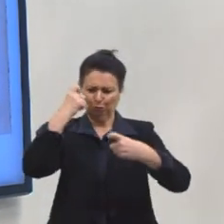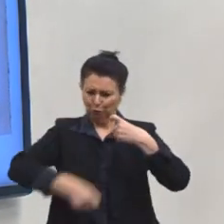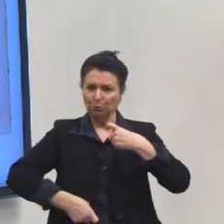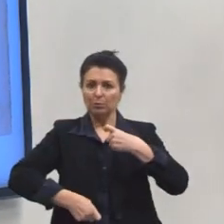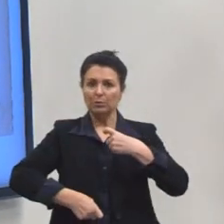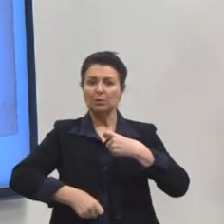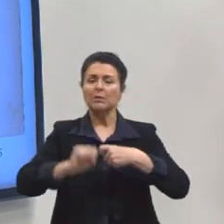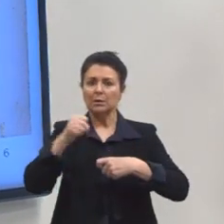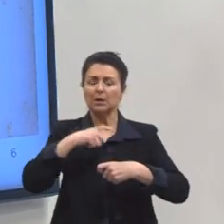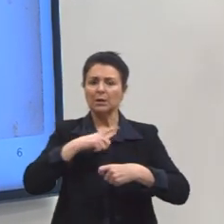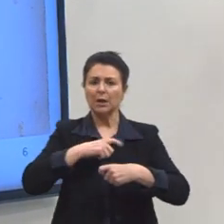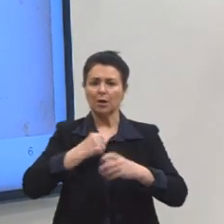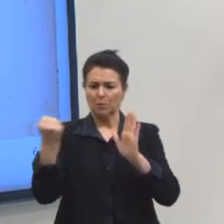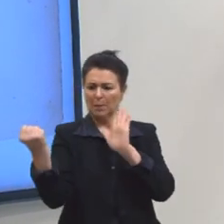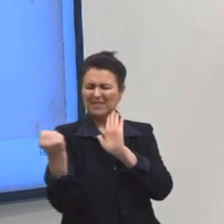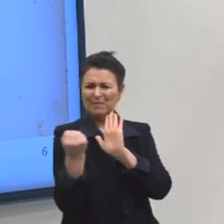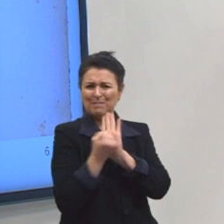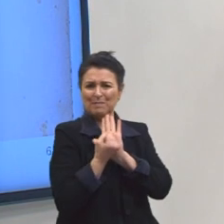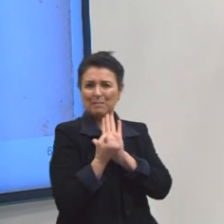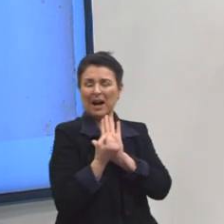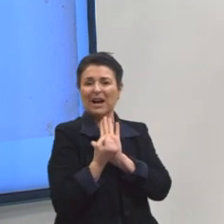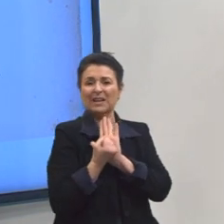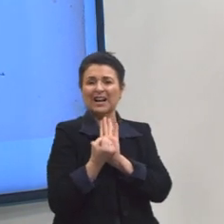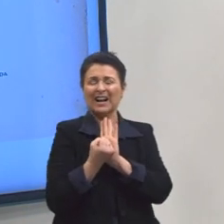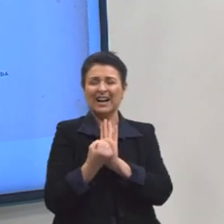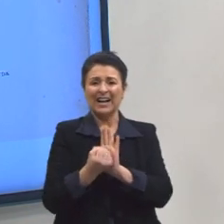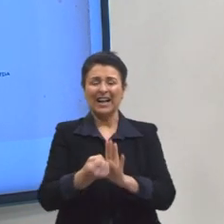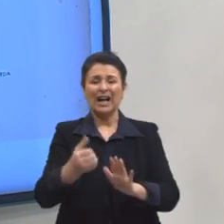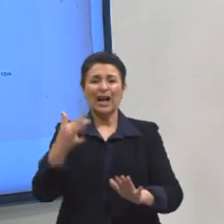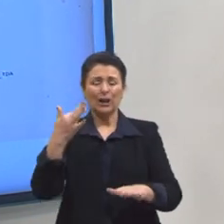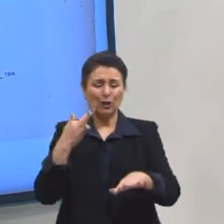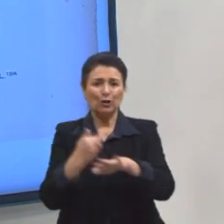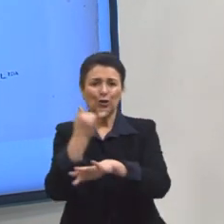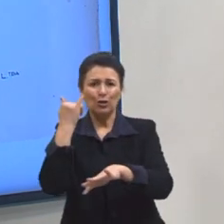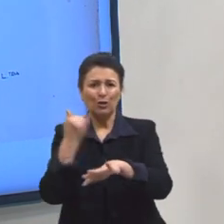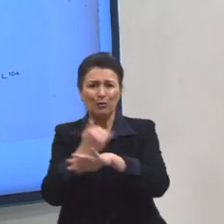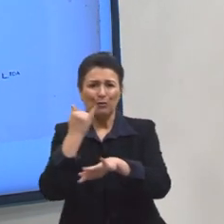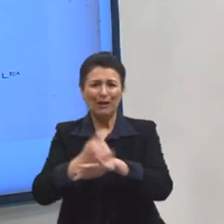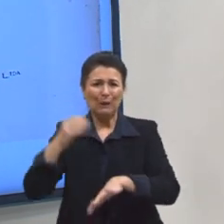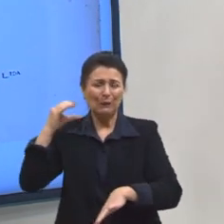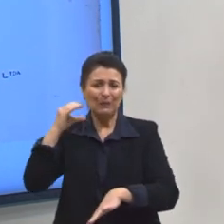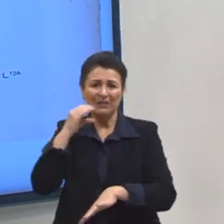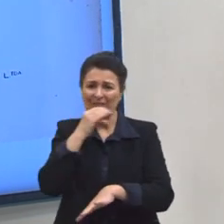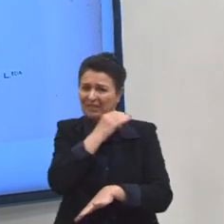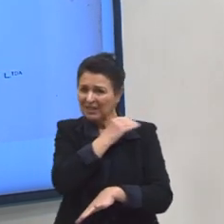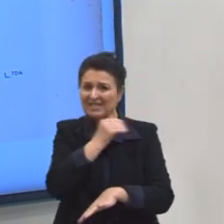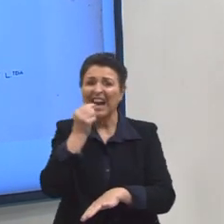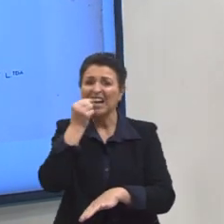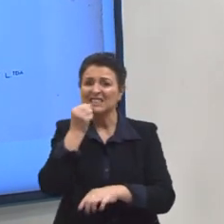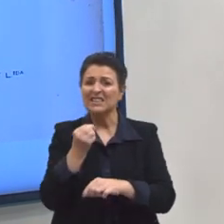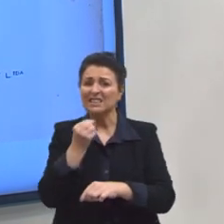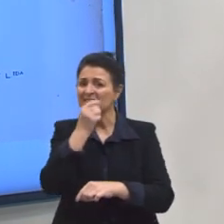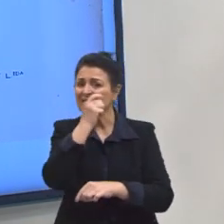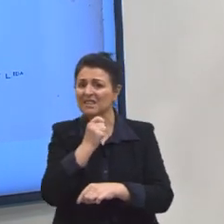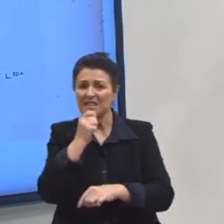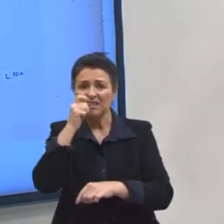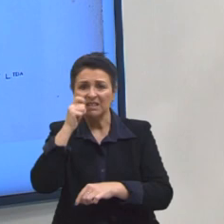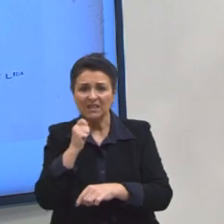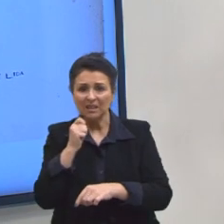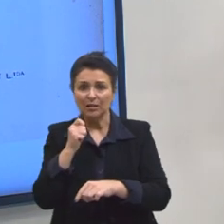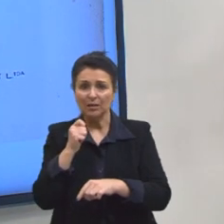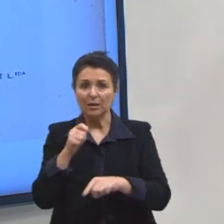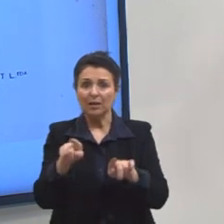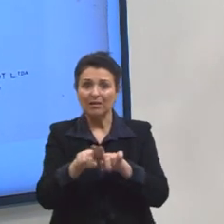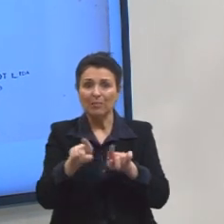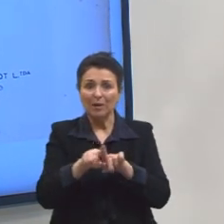marcados com ferro em brasa com a marca dos seus senhores, muitos eram mutilados, tinham dentes arrancados para serem identificados